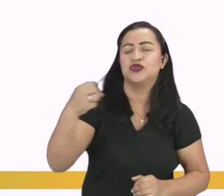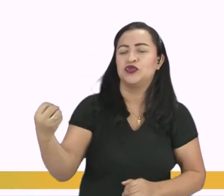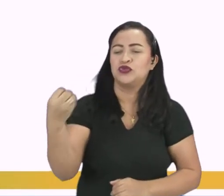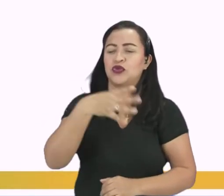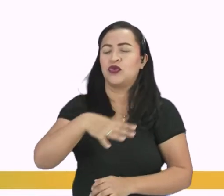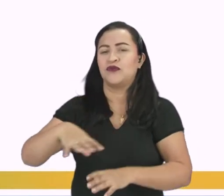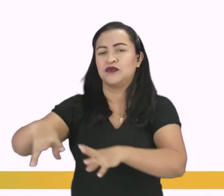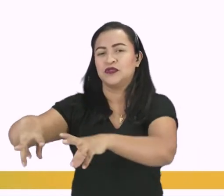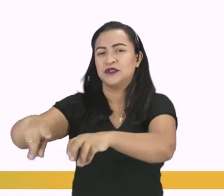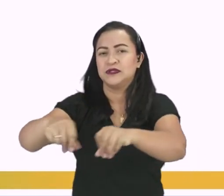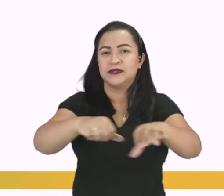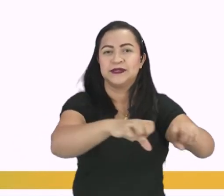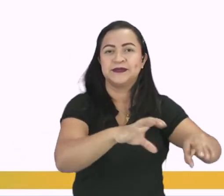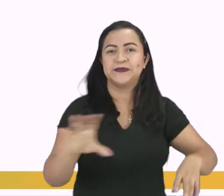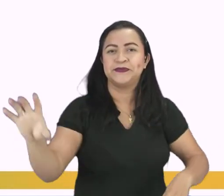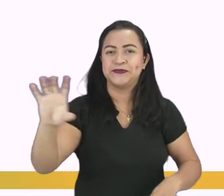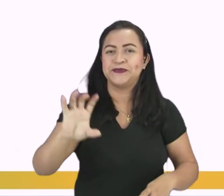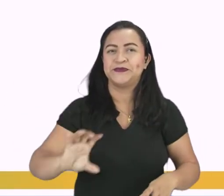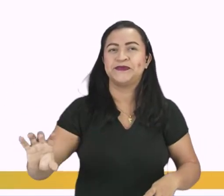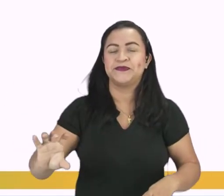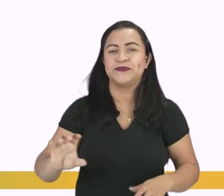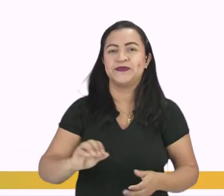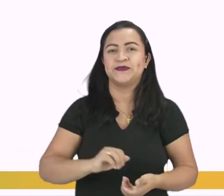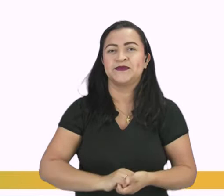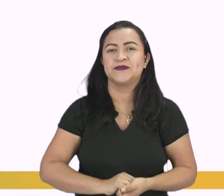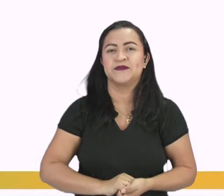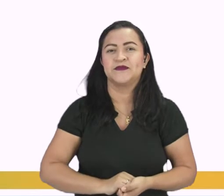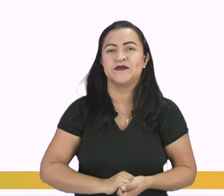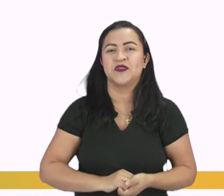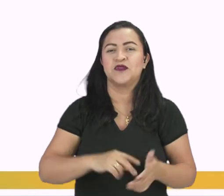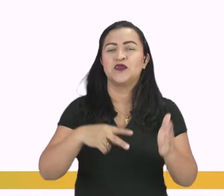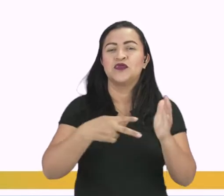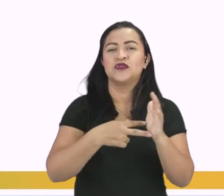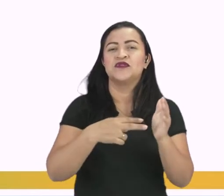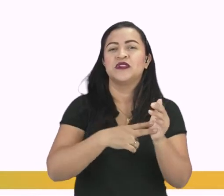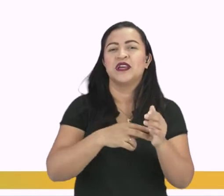foram justificadas pelo seguinte conjunto de ideias.